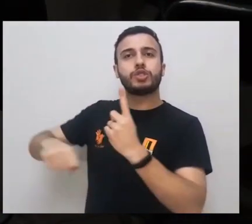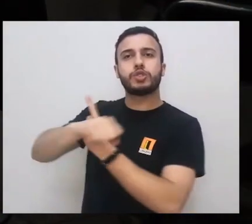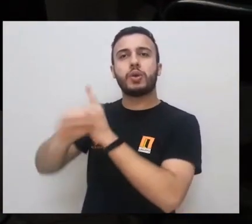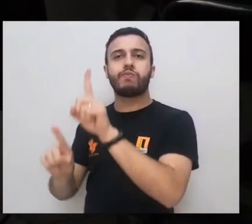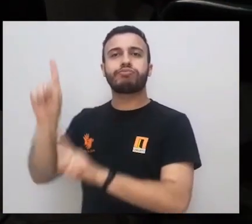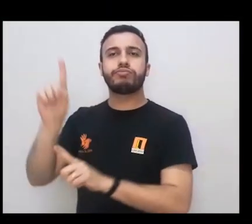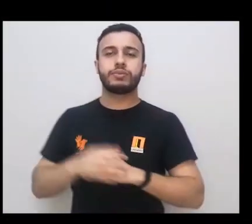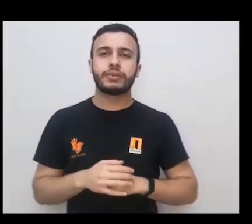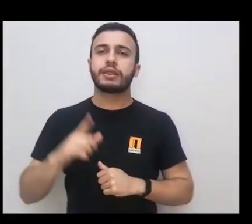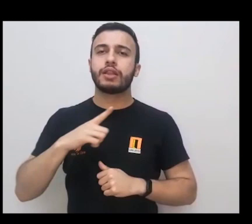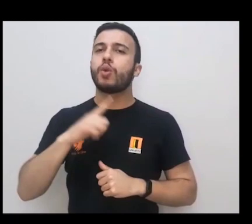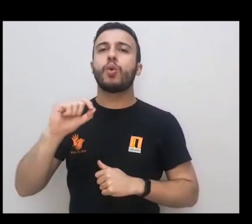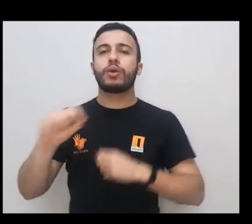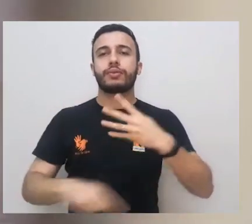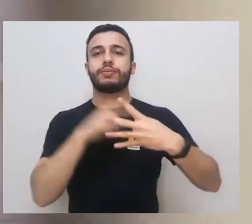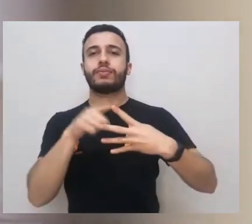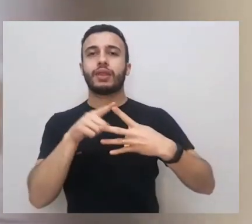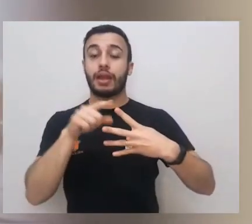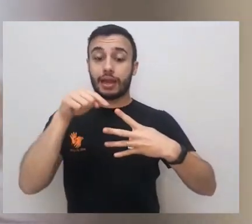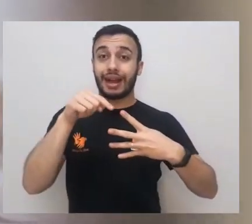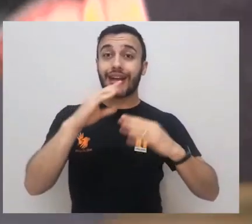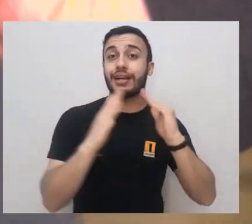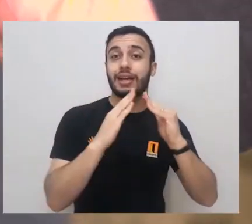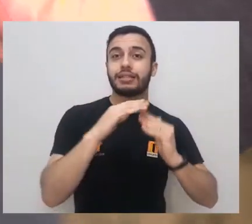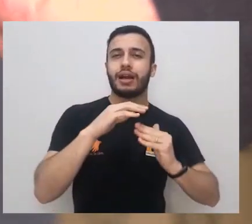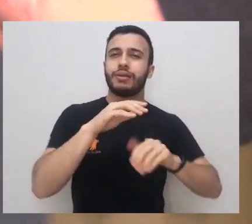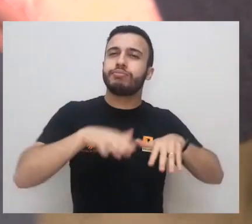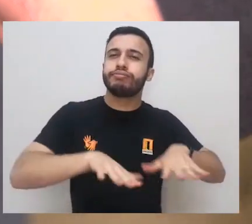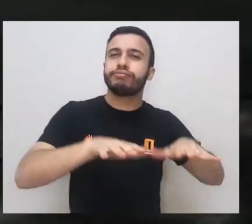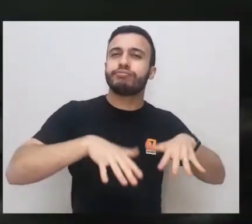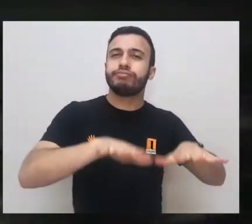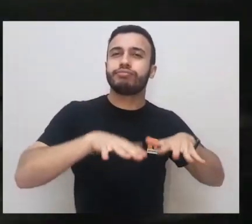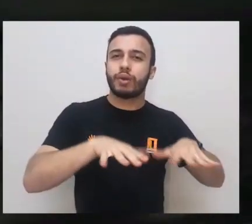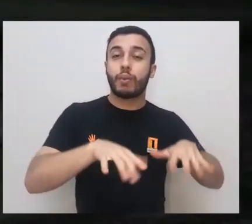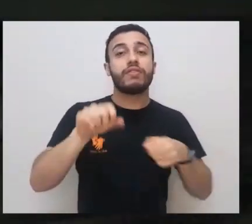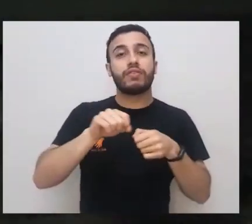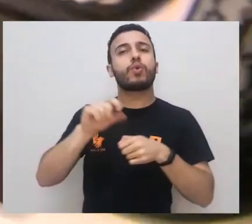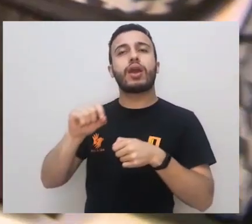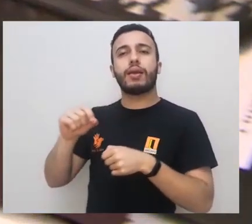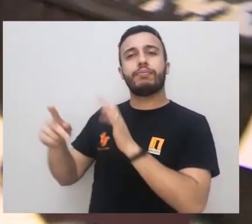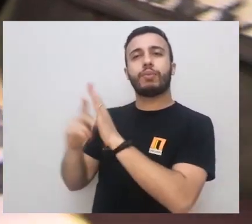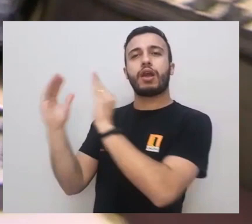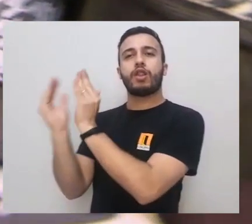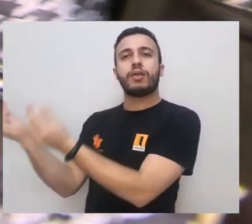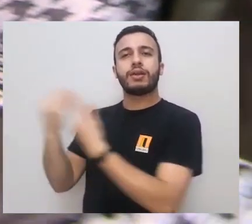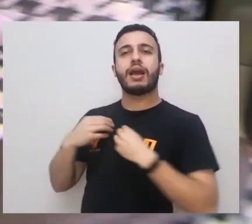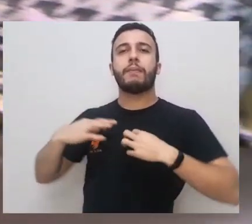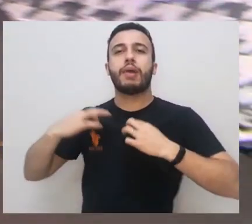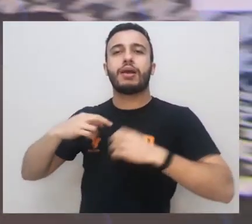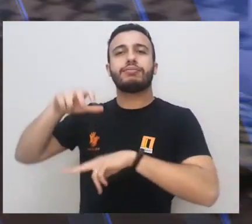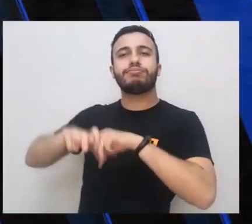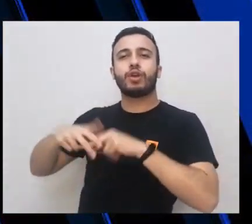Isso acontece por duas frentes. A primeira é a Casa da Costura, onde mulheres confeccionam produtos com tecido automotivo reaproveitado de